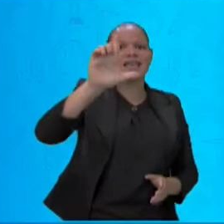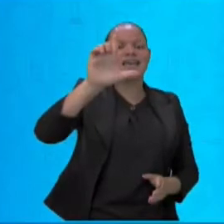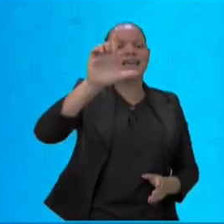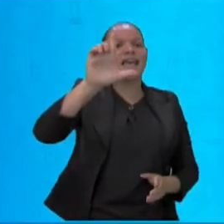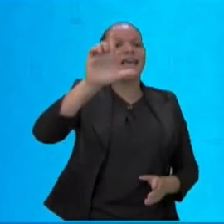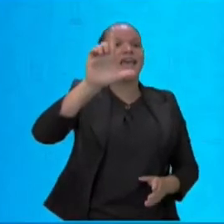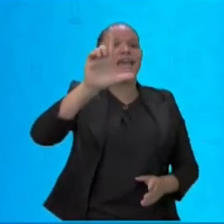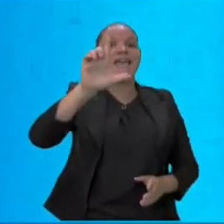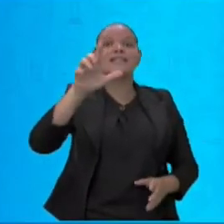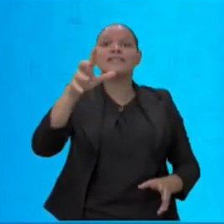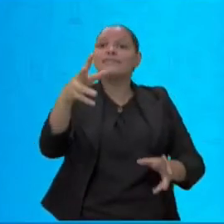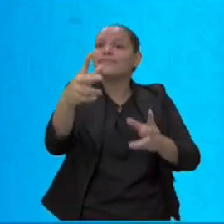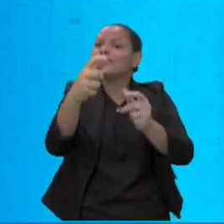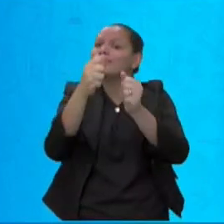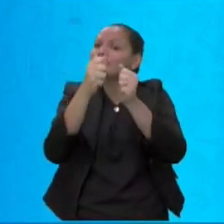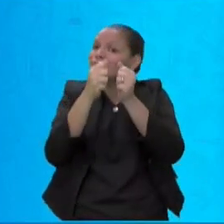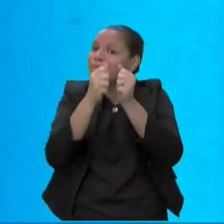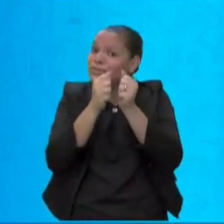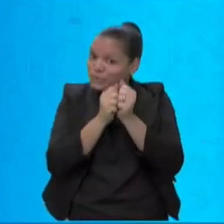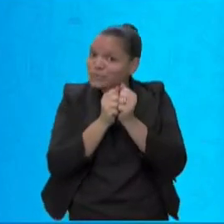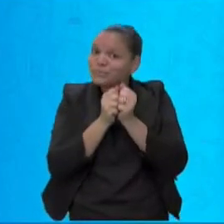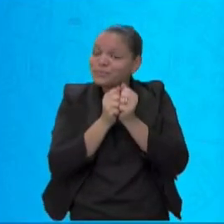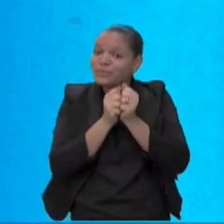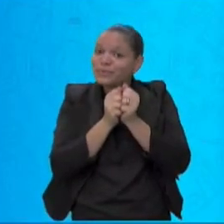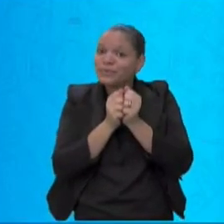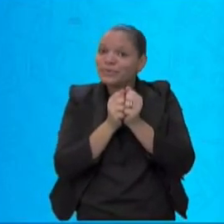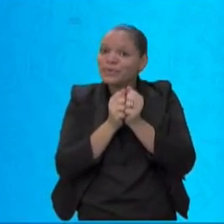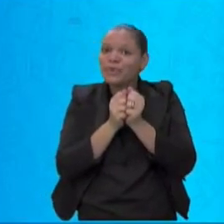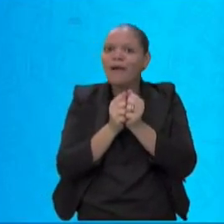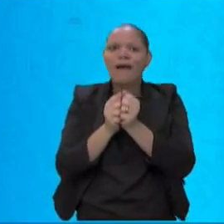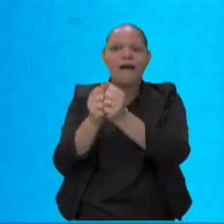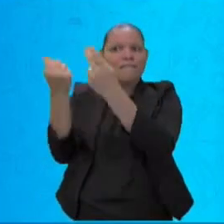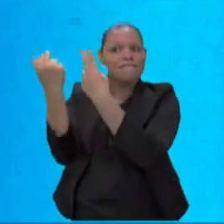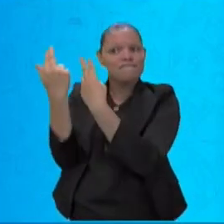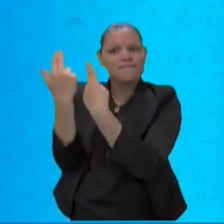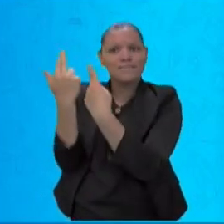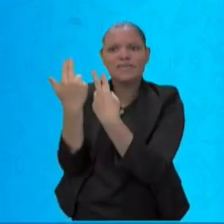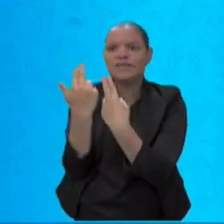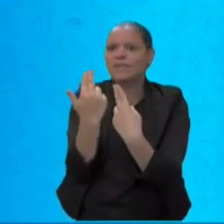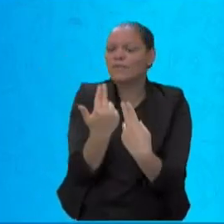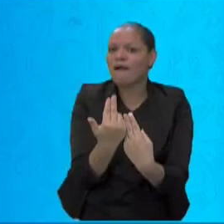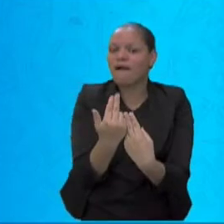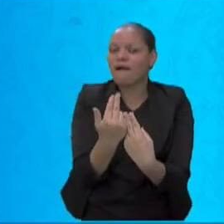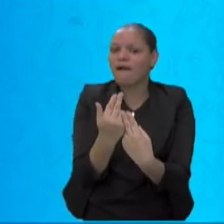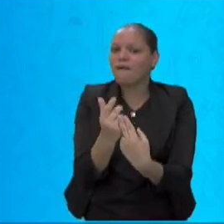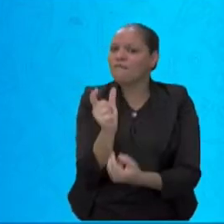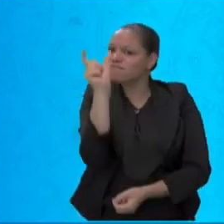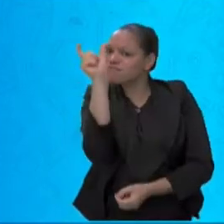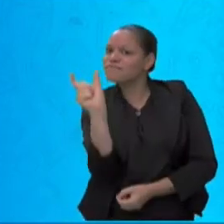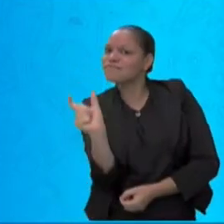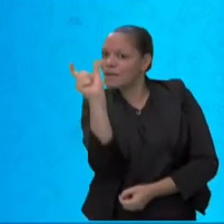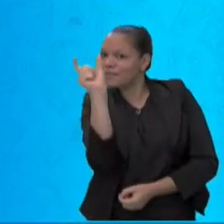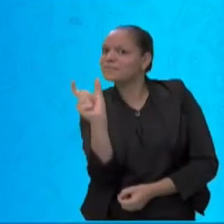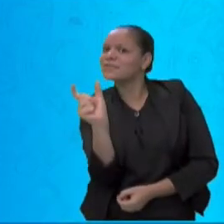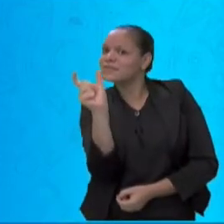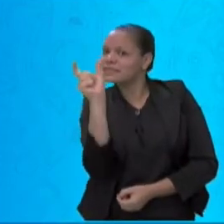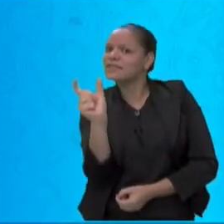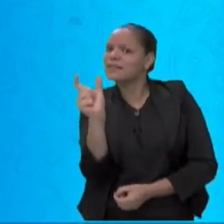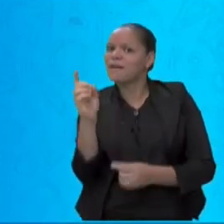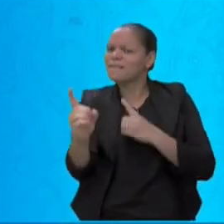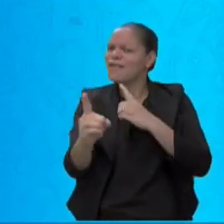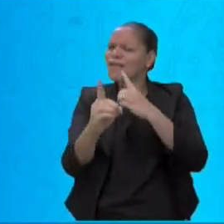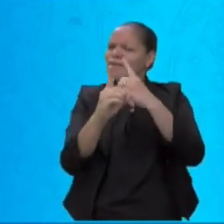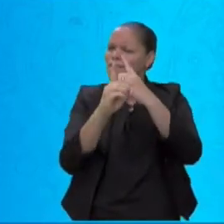silábica, na mesma sílaba. Isso nós chamamos de encontro consonantal perfeito.